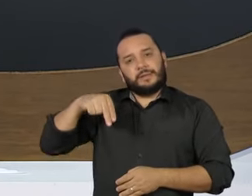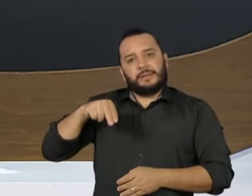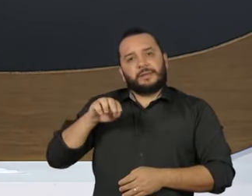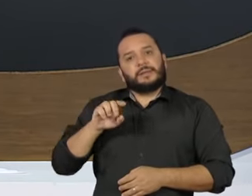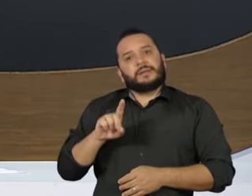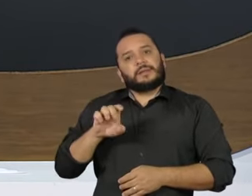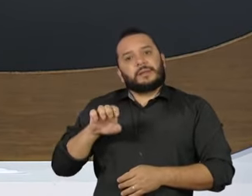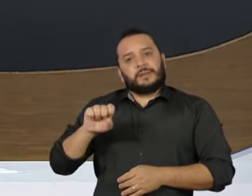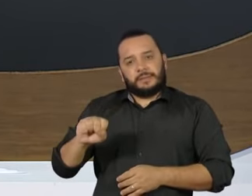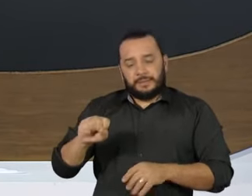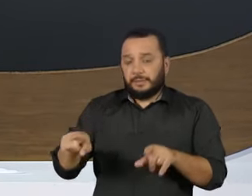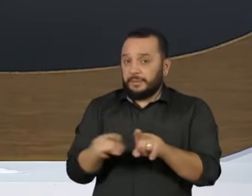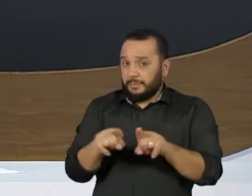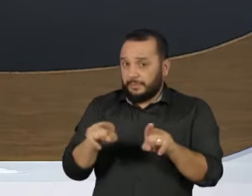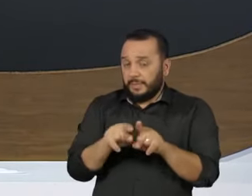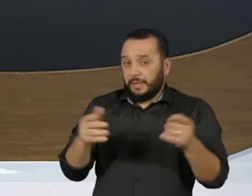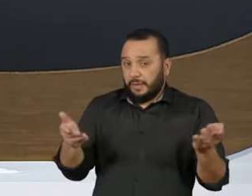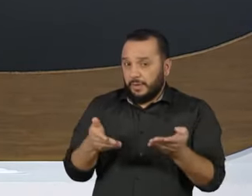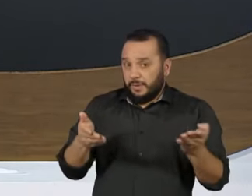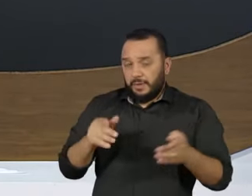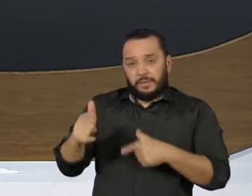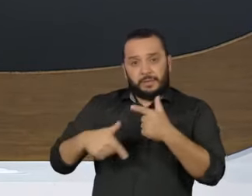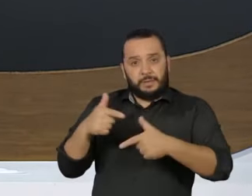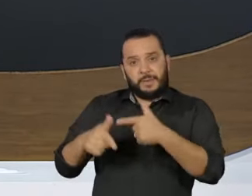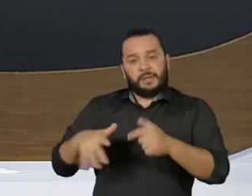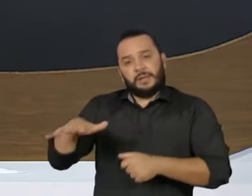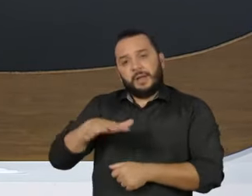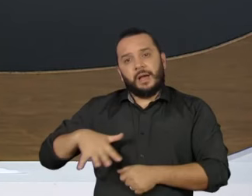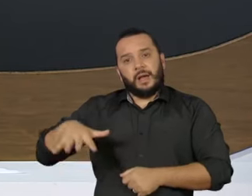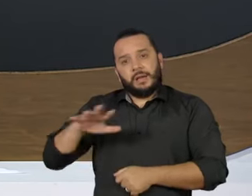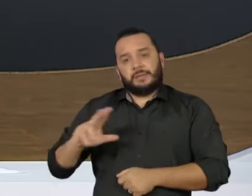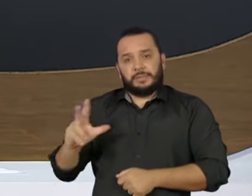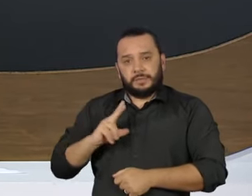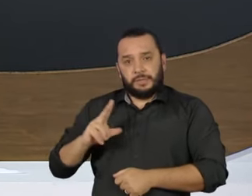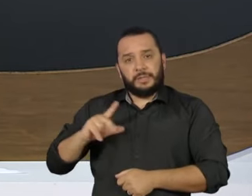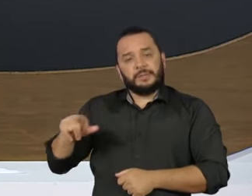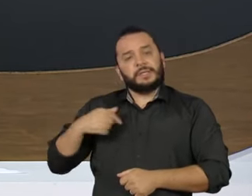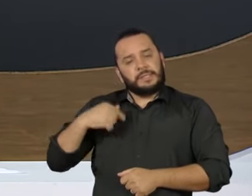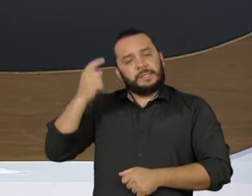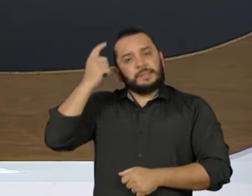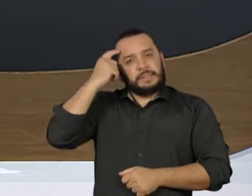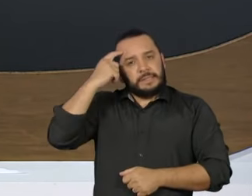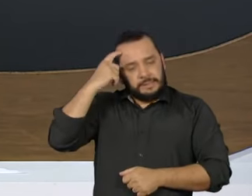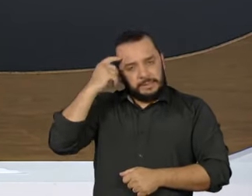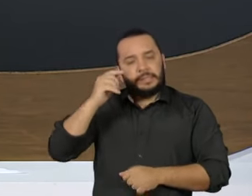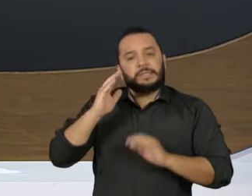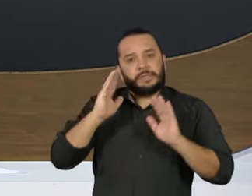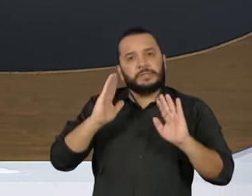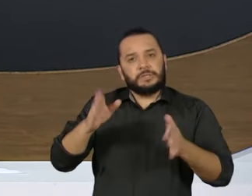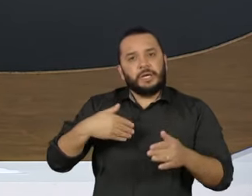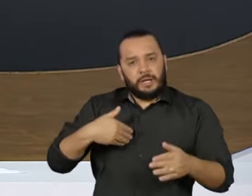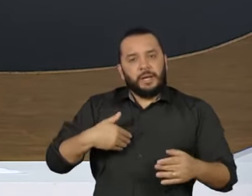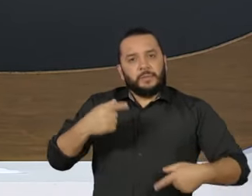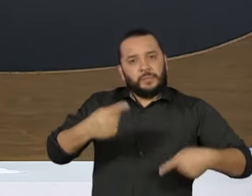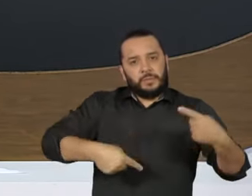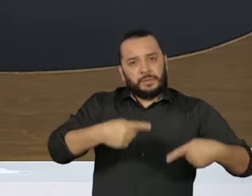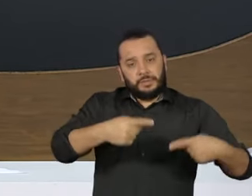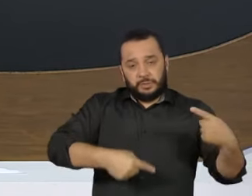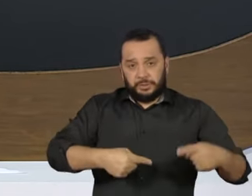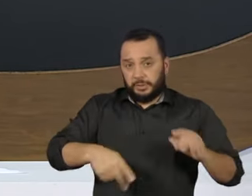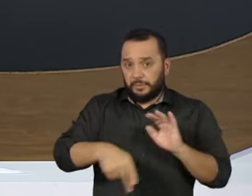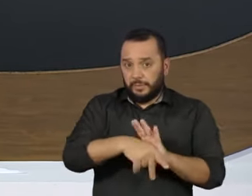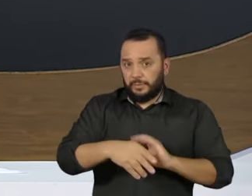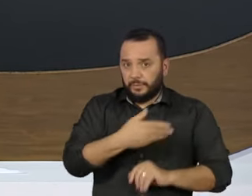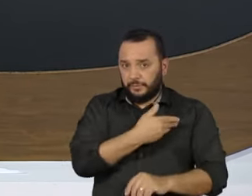privada, mas sem deixar de pensar em políticas públicas. É um dos signatários da Carta às Brasileiras e aos